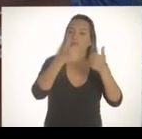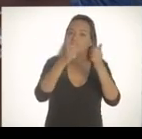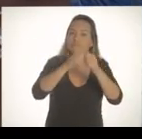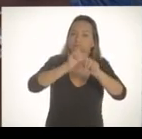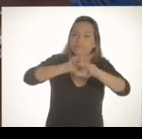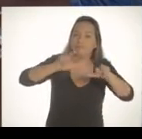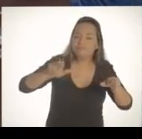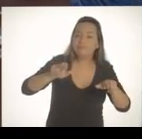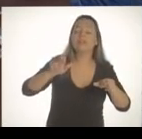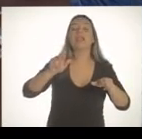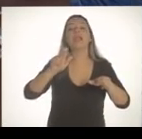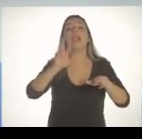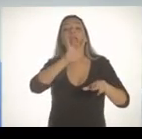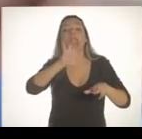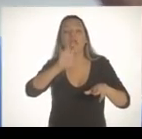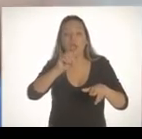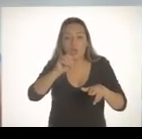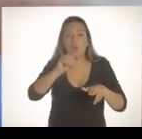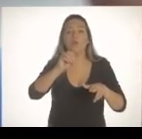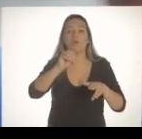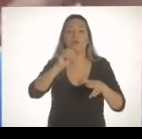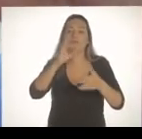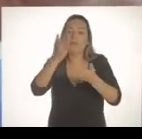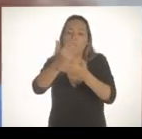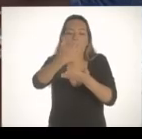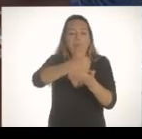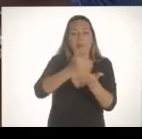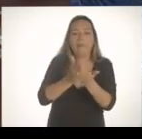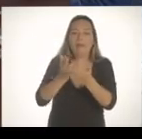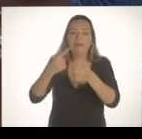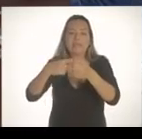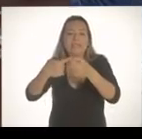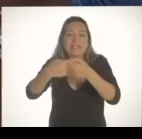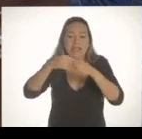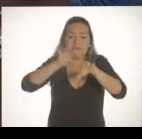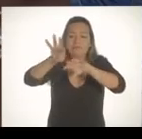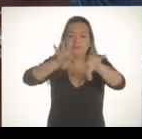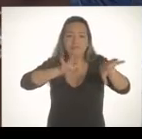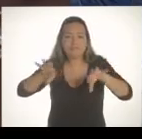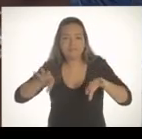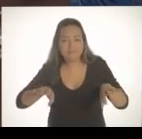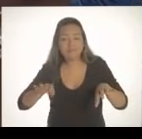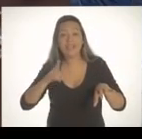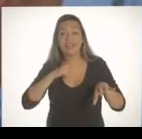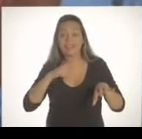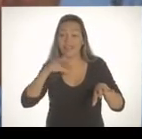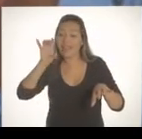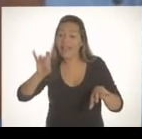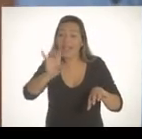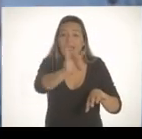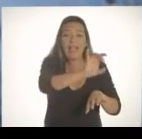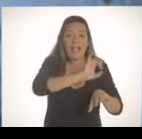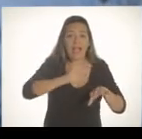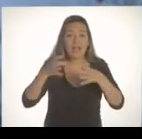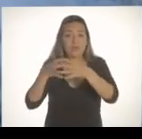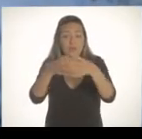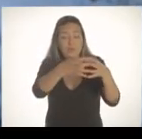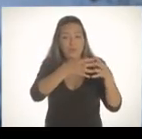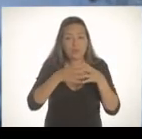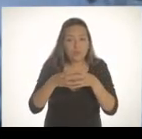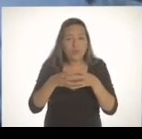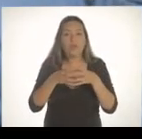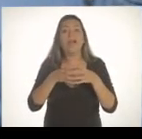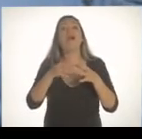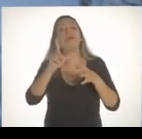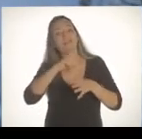eles dividiram a cidade do Rio de Janeiro em vários grupos diferentes. Então tem uma região que tem um grupo de empresas, outra tem outra, outra tem outra. Para que o ônibus não